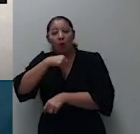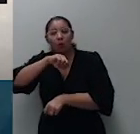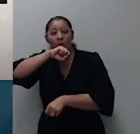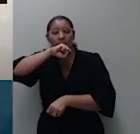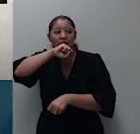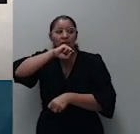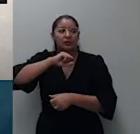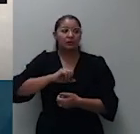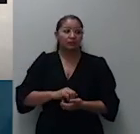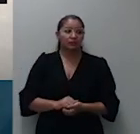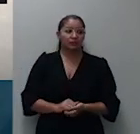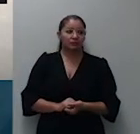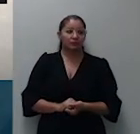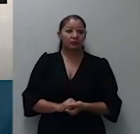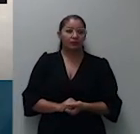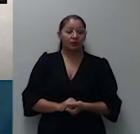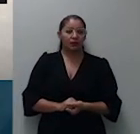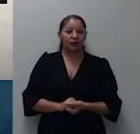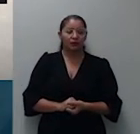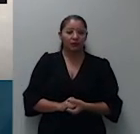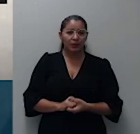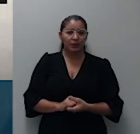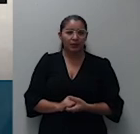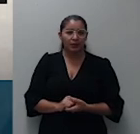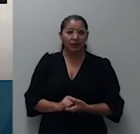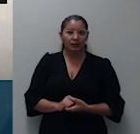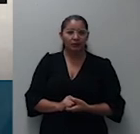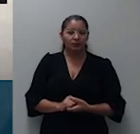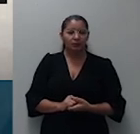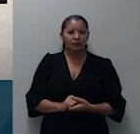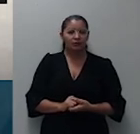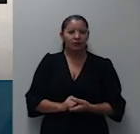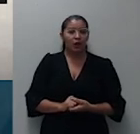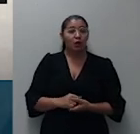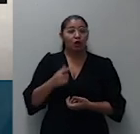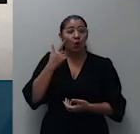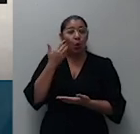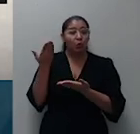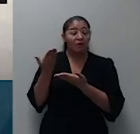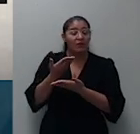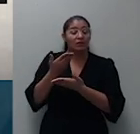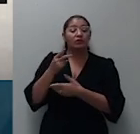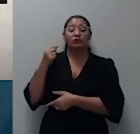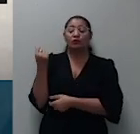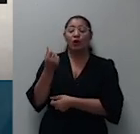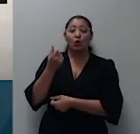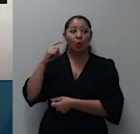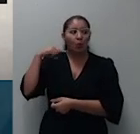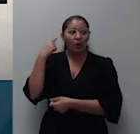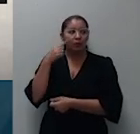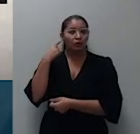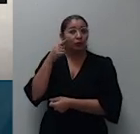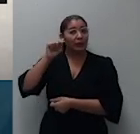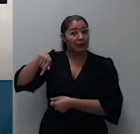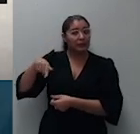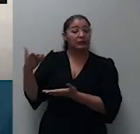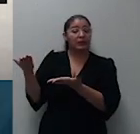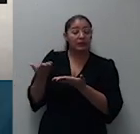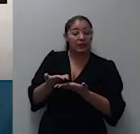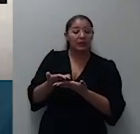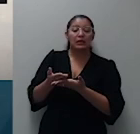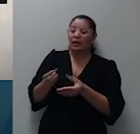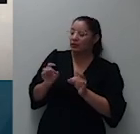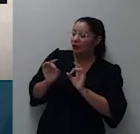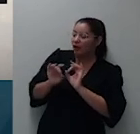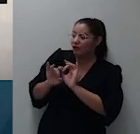advogados para representar seus interesses estabelecendo honorários e inclusive onerando o patrimônio que ele seria destinado dada a força